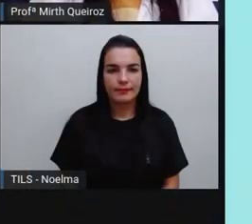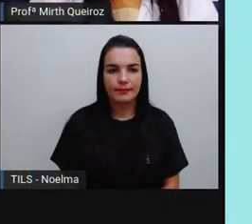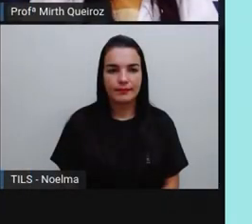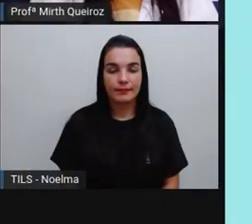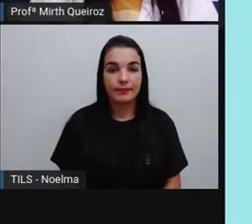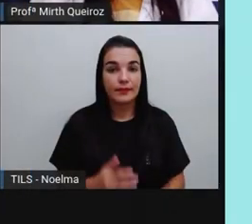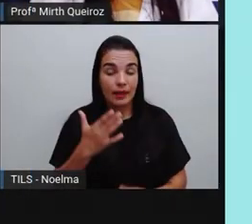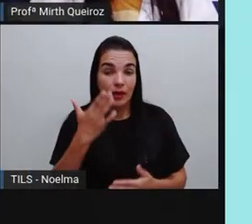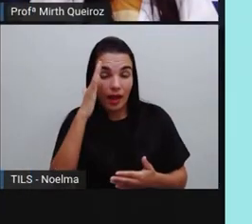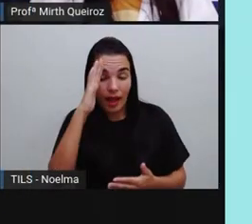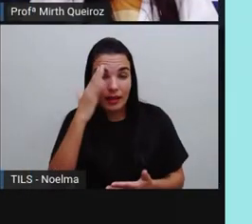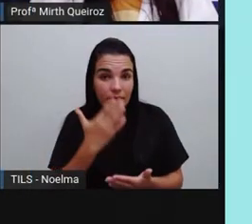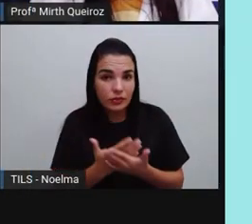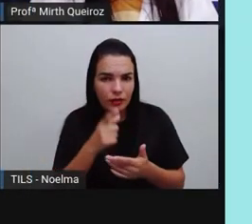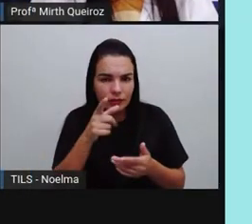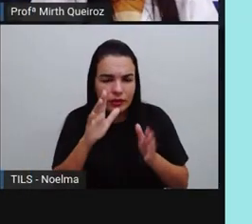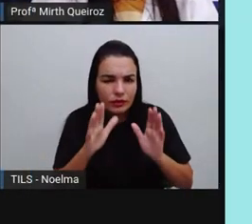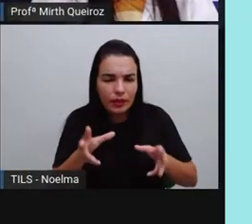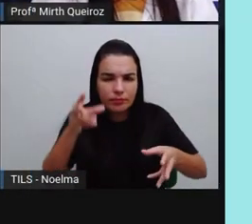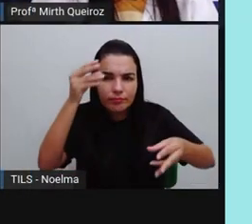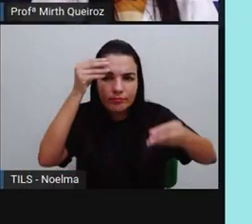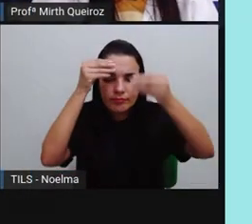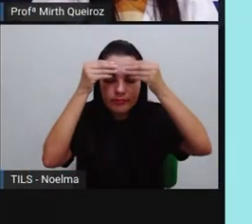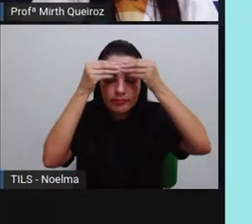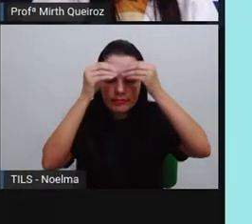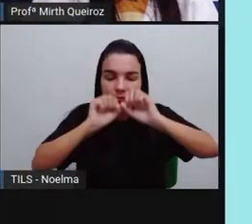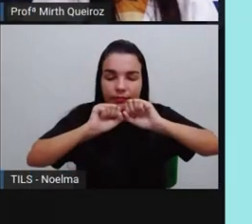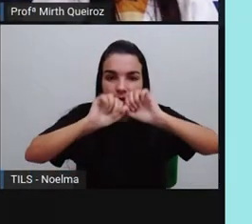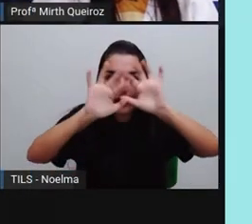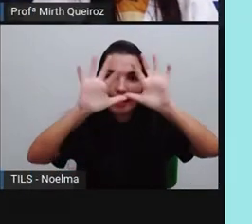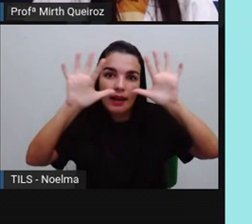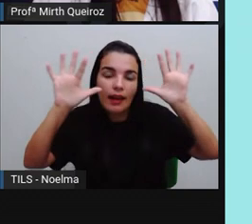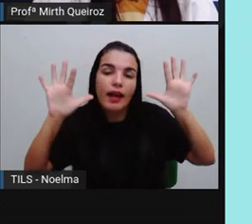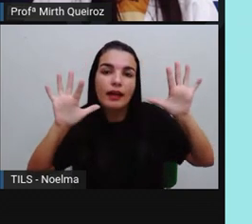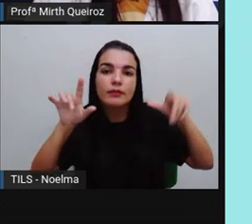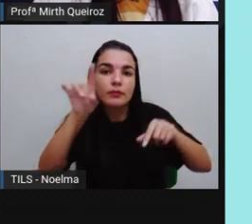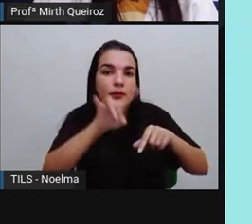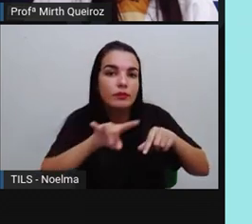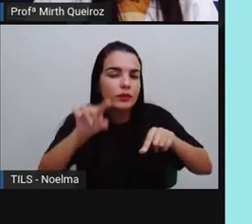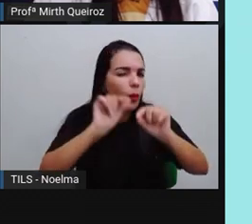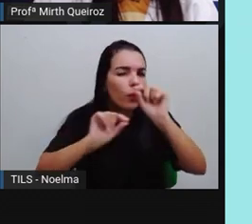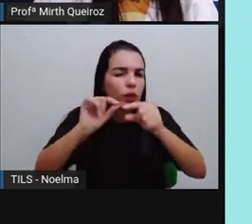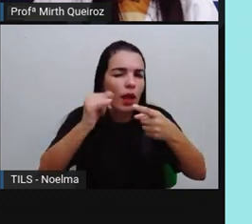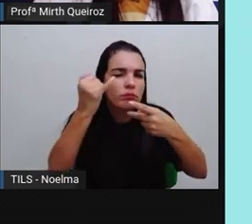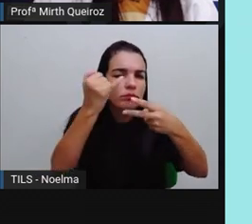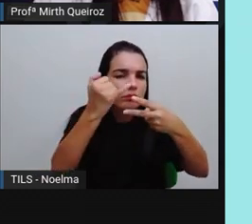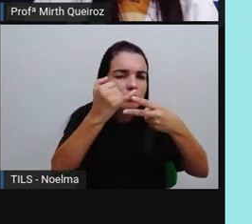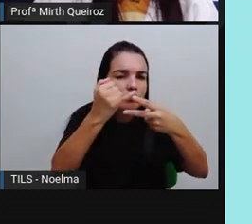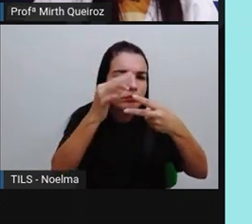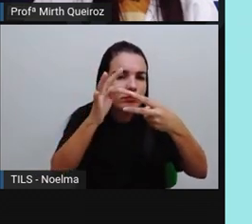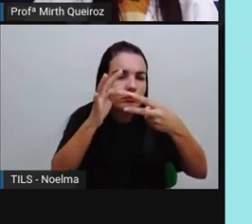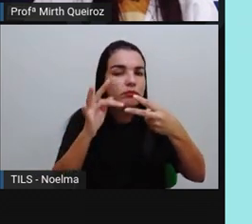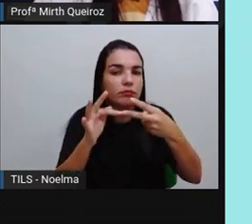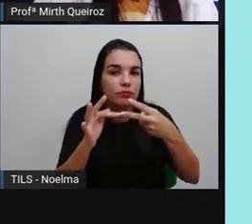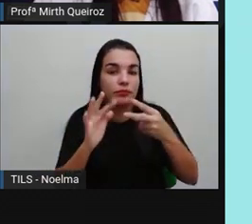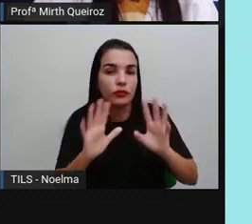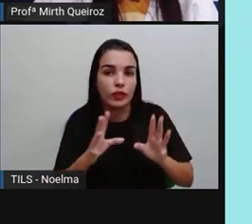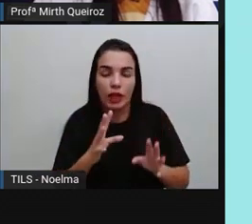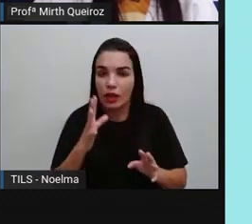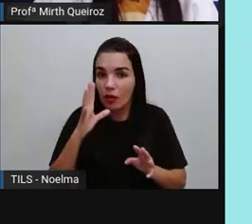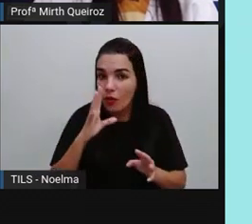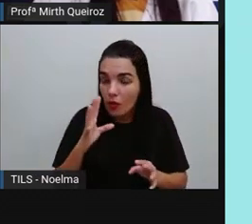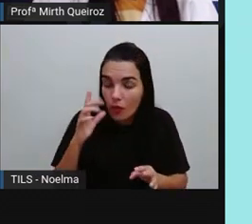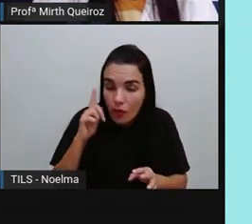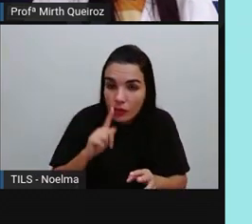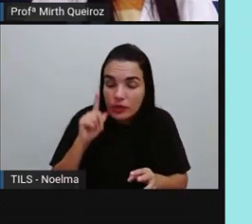Eu acredito que tenha ficado bem, bem esclarecido aí o que seria um polígono. Vocês já conseguiram